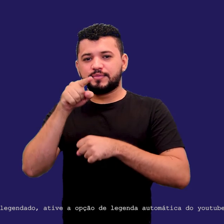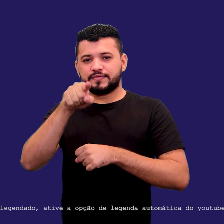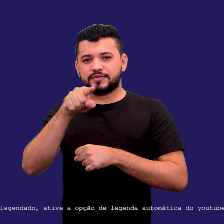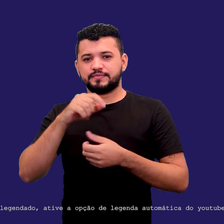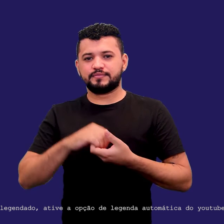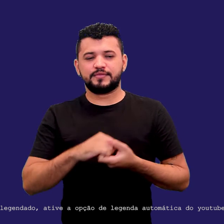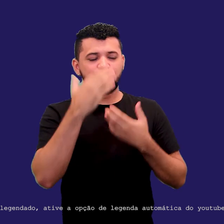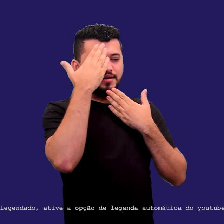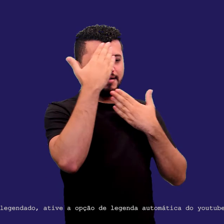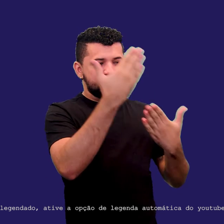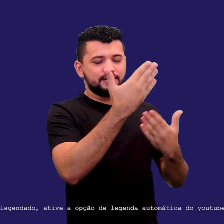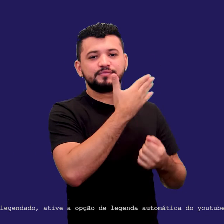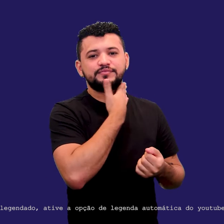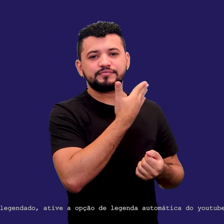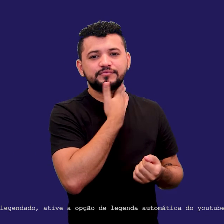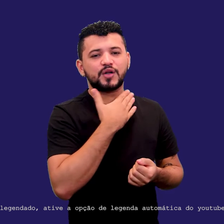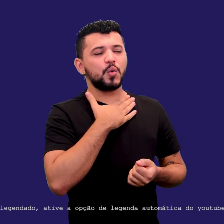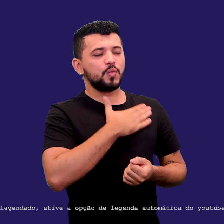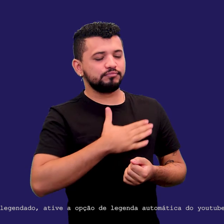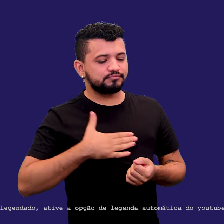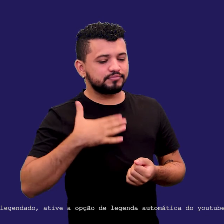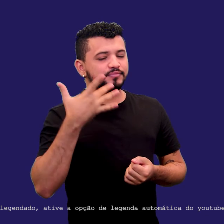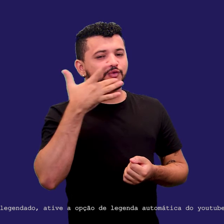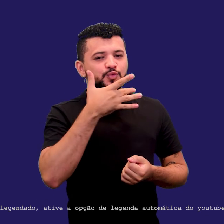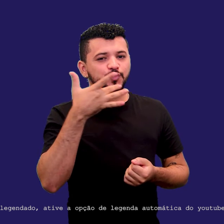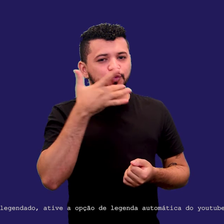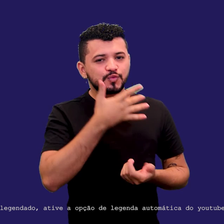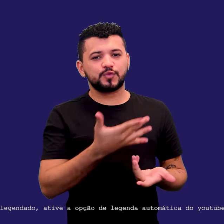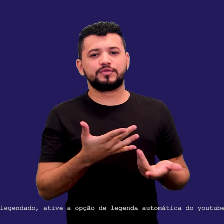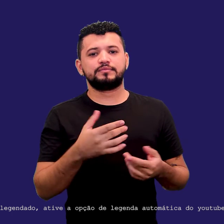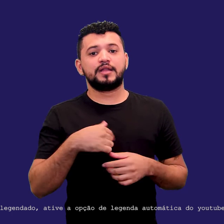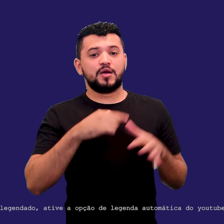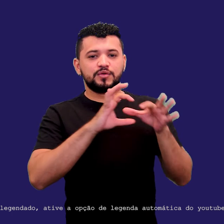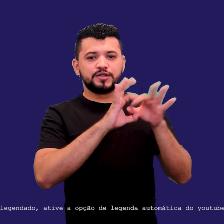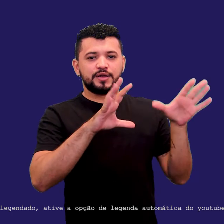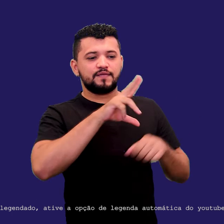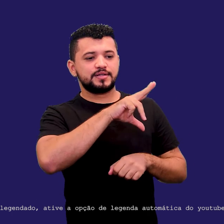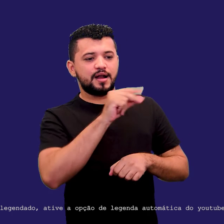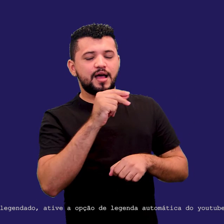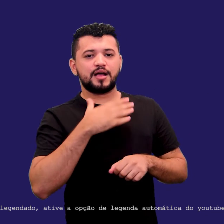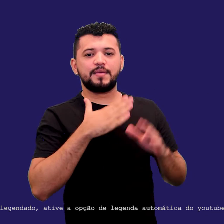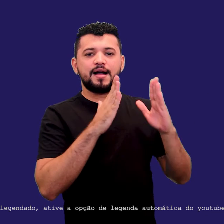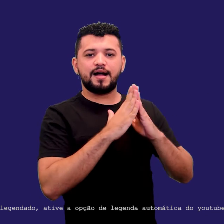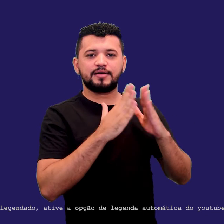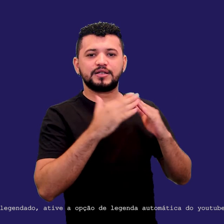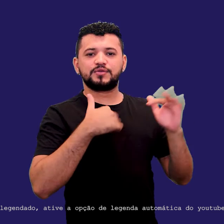Muito gostoso. E eu tô à disposição. Senac é a minha casa aí. Tô feliz. Um abraço pra todos.